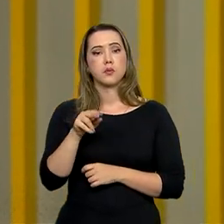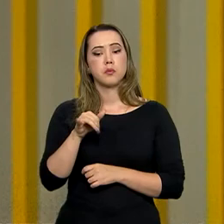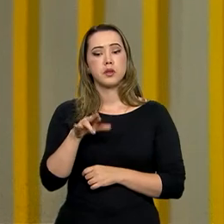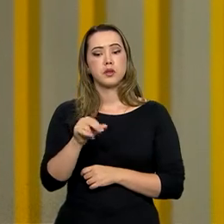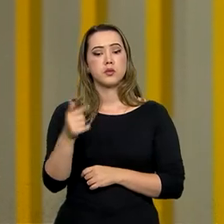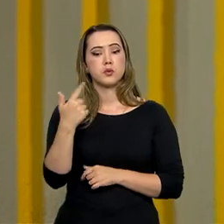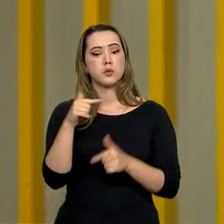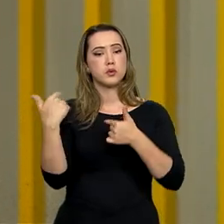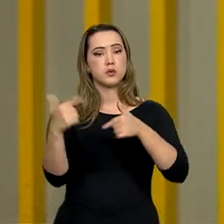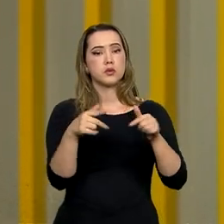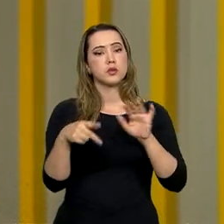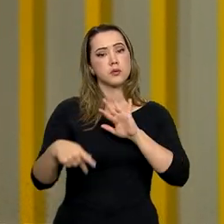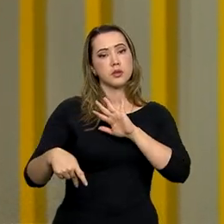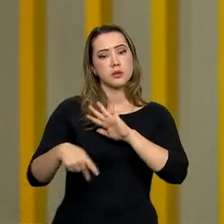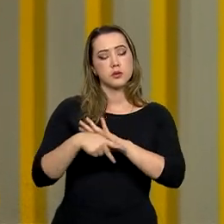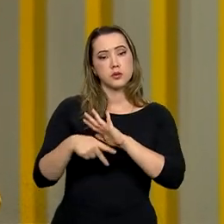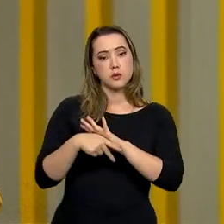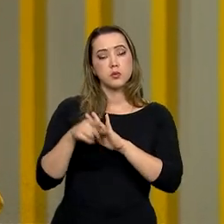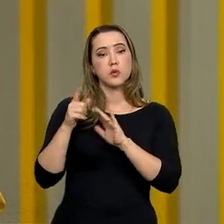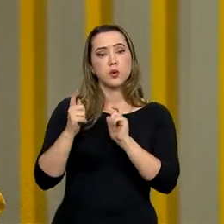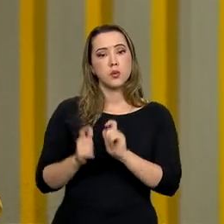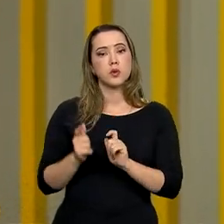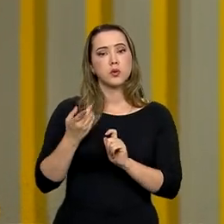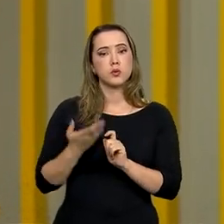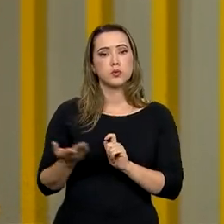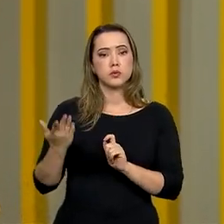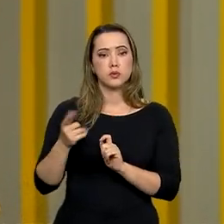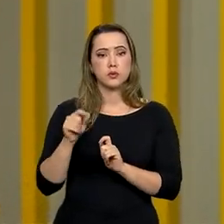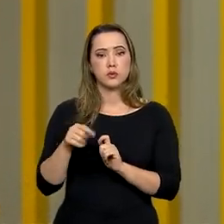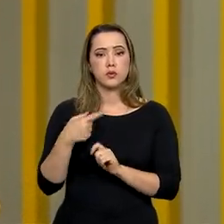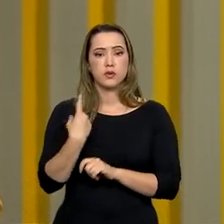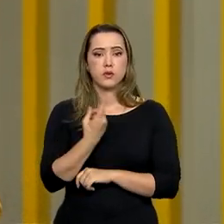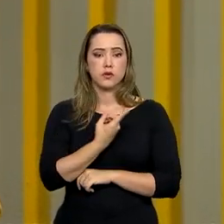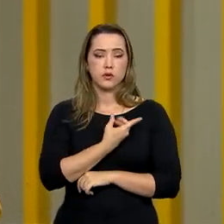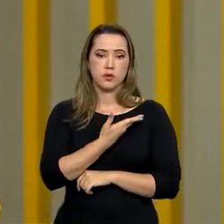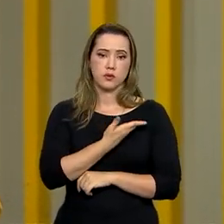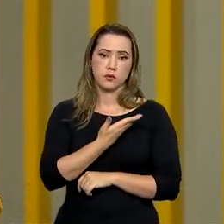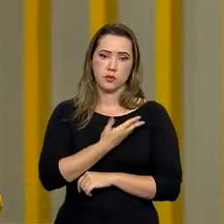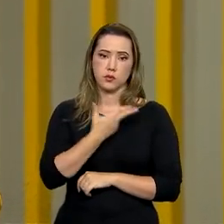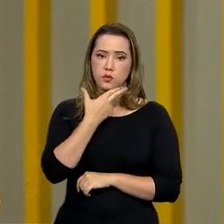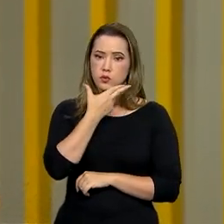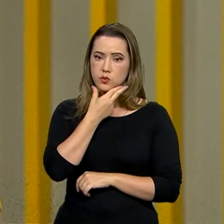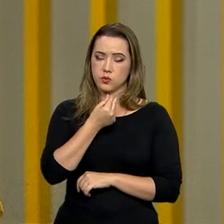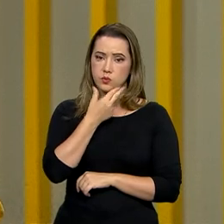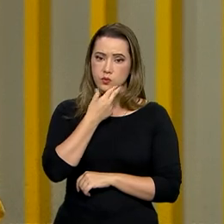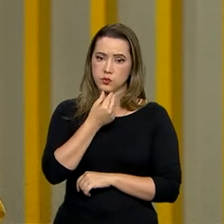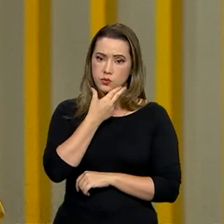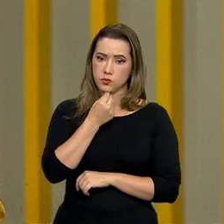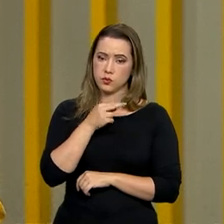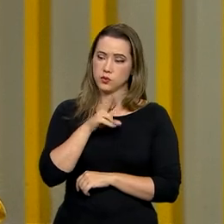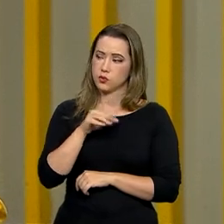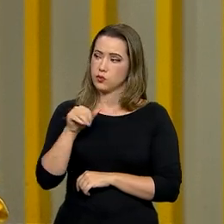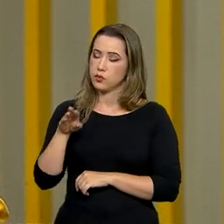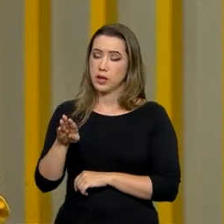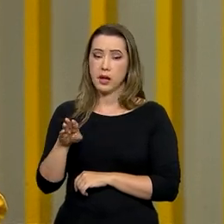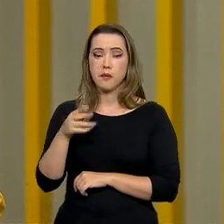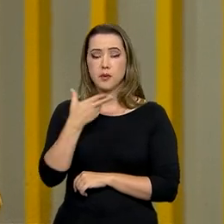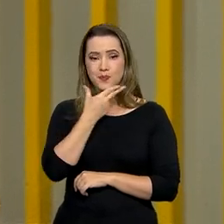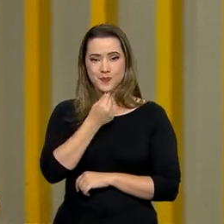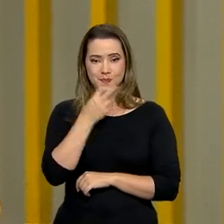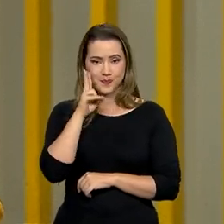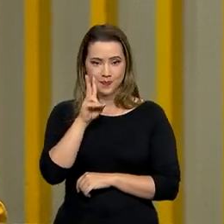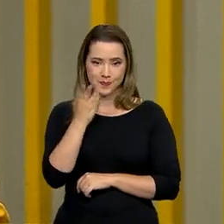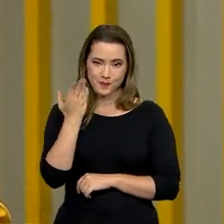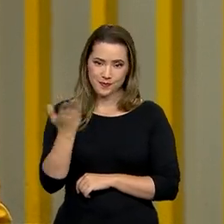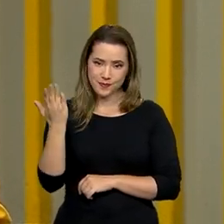outras ações do Instituto Chico Mendes de Conservação da Biodiversidade, foi o nosso colega aqui do Brasil em Dia, Roberto Camargo.